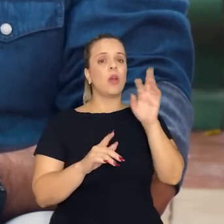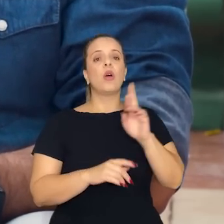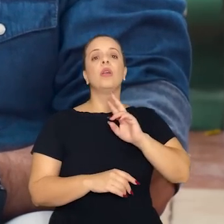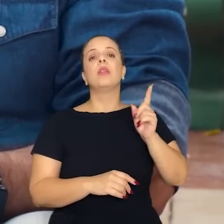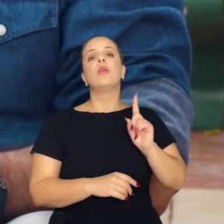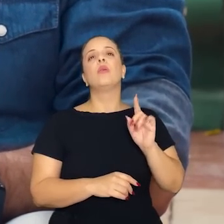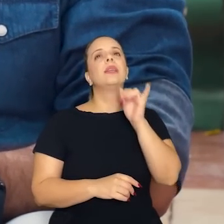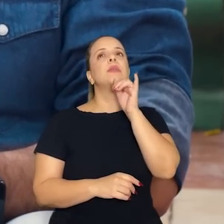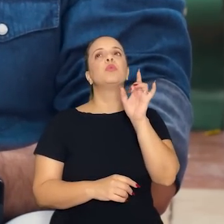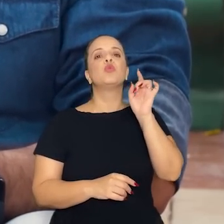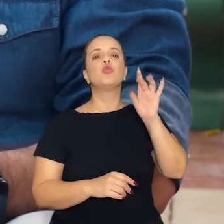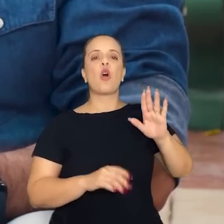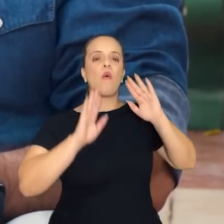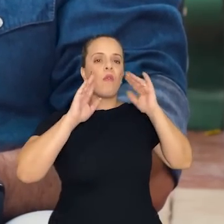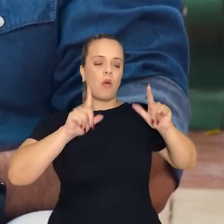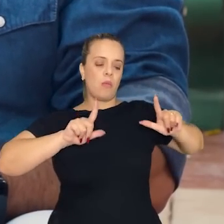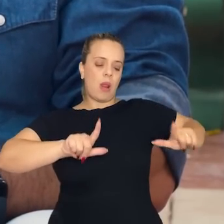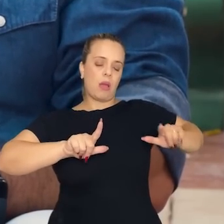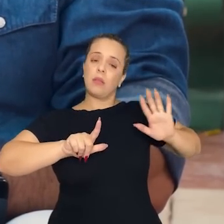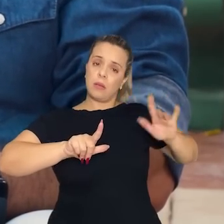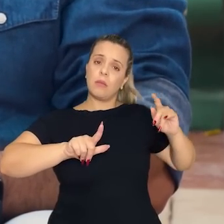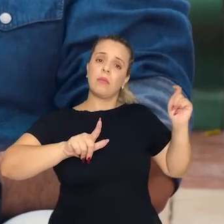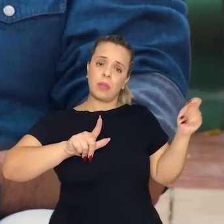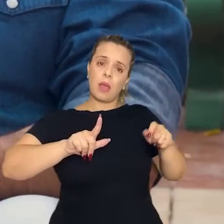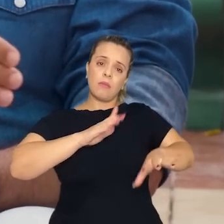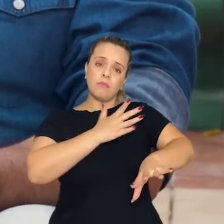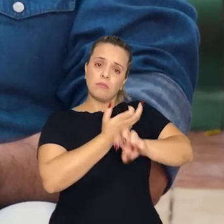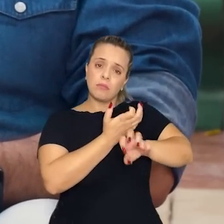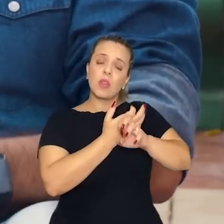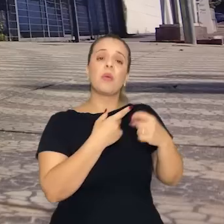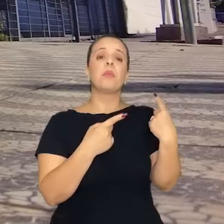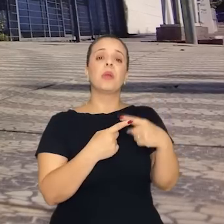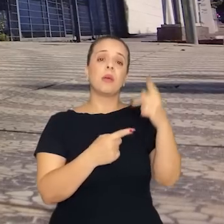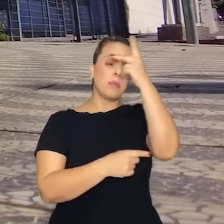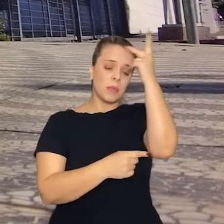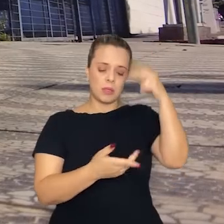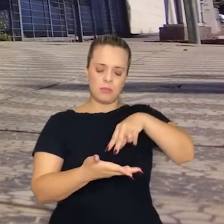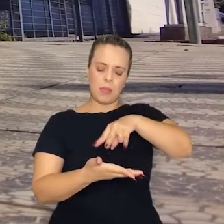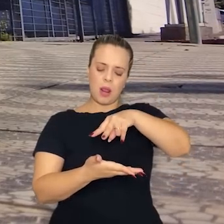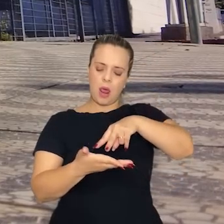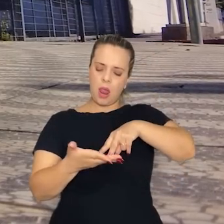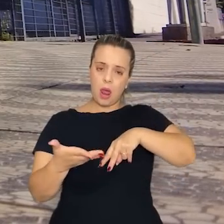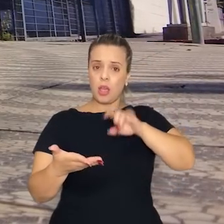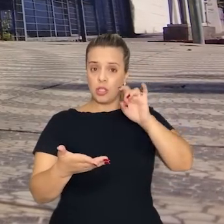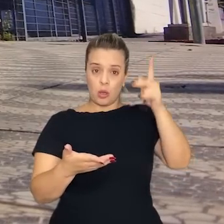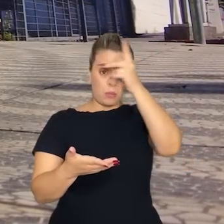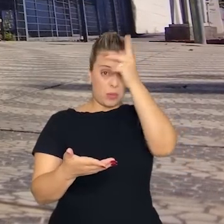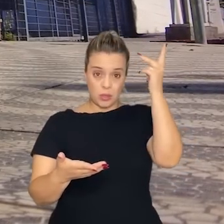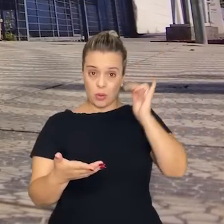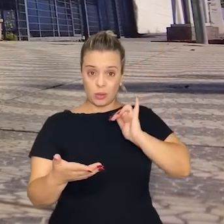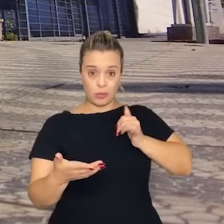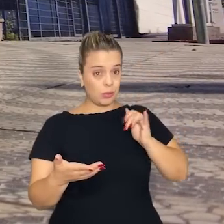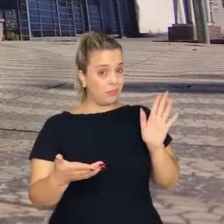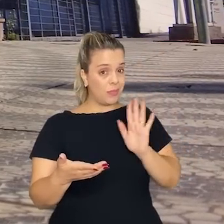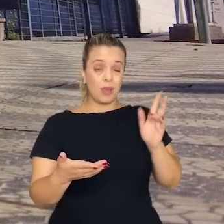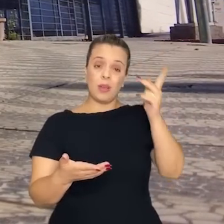placa, é justamente começar a trazer essa consciência de que a história daquela casa não é só daqueles que estão contando, mas sim a história de todo mundo.